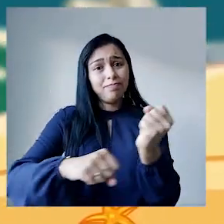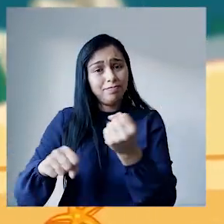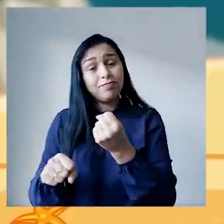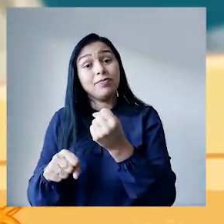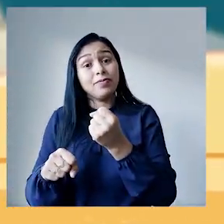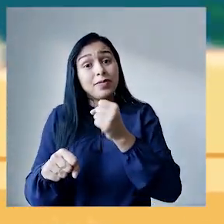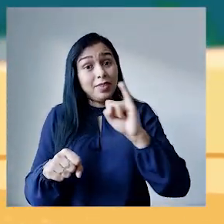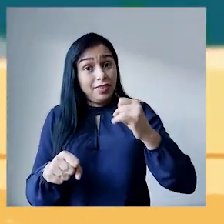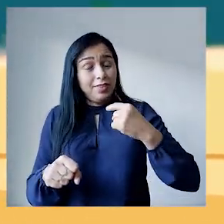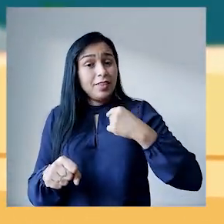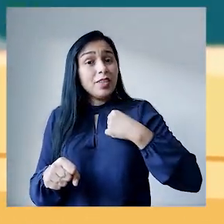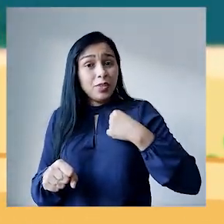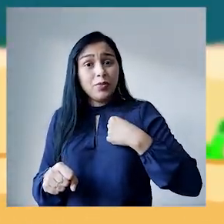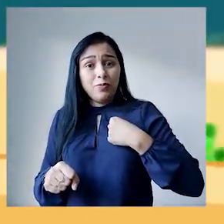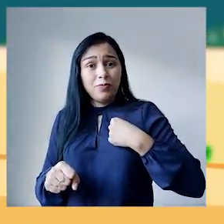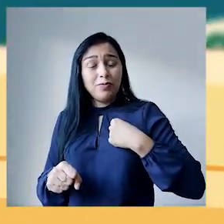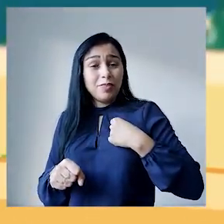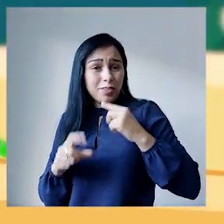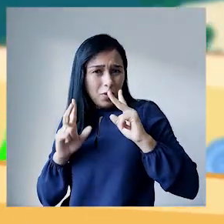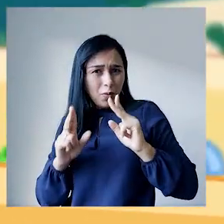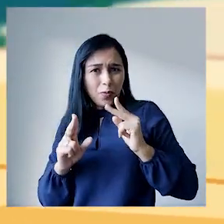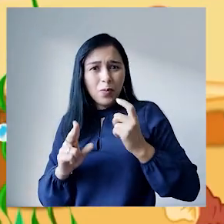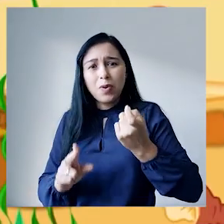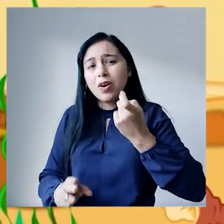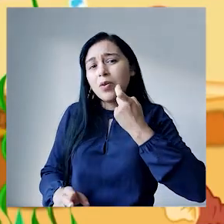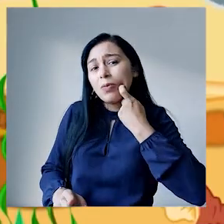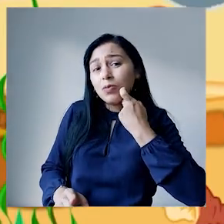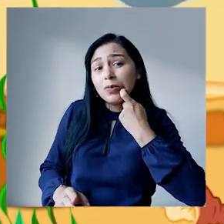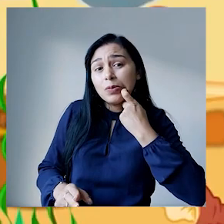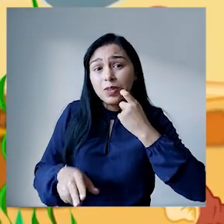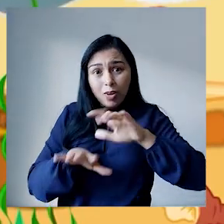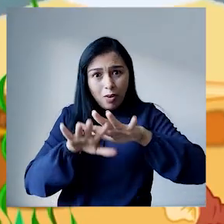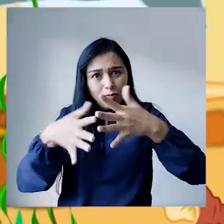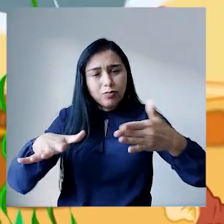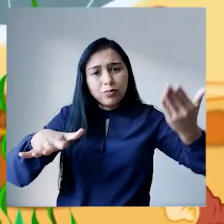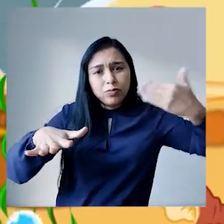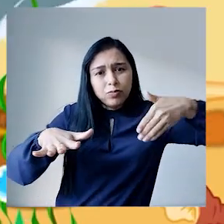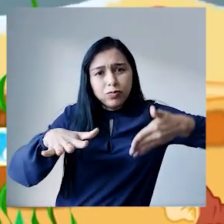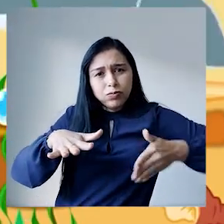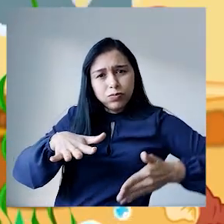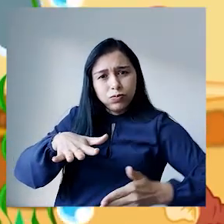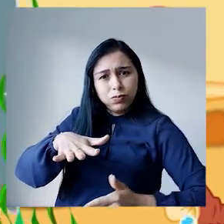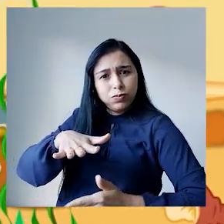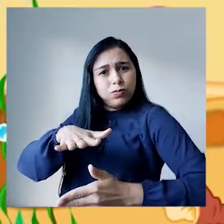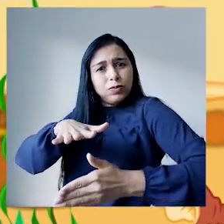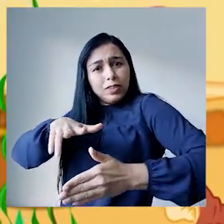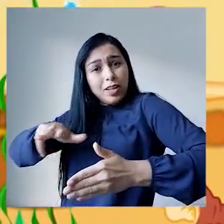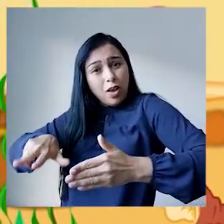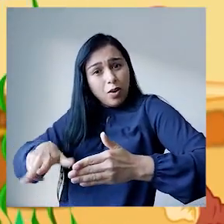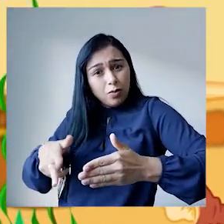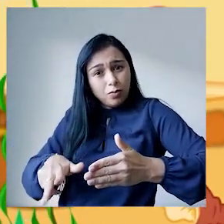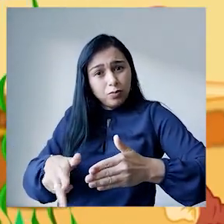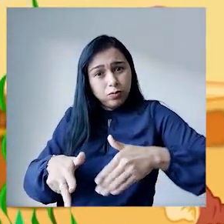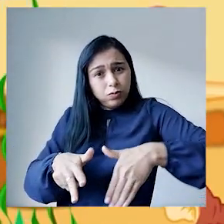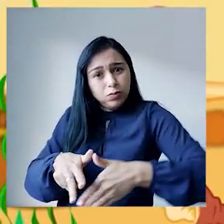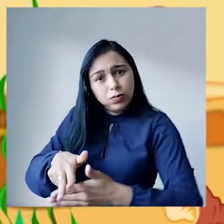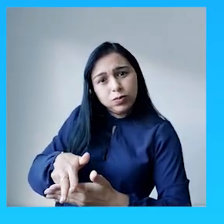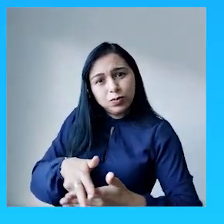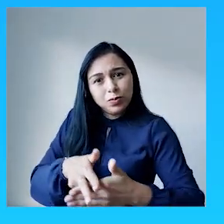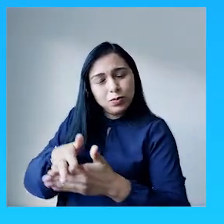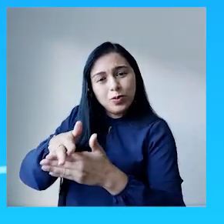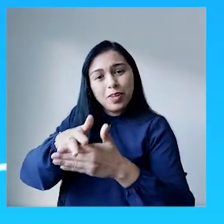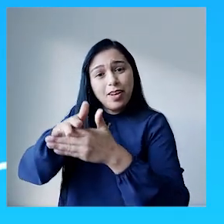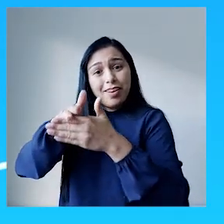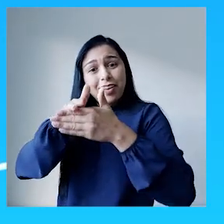remar Se eu fosse um peixinho e soubesse nadar Eu